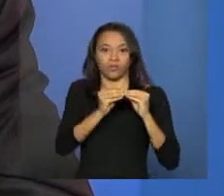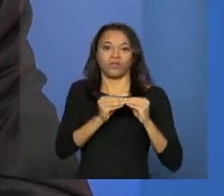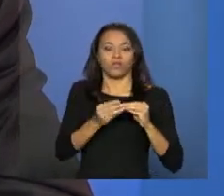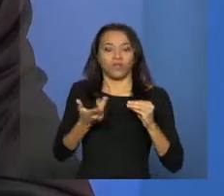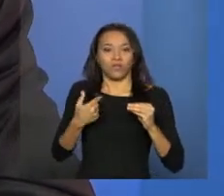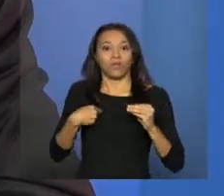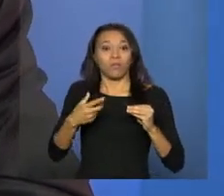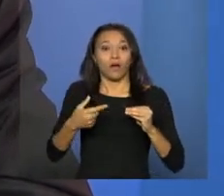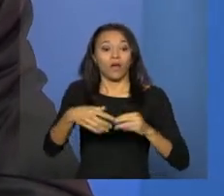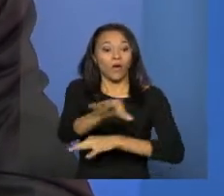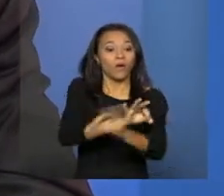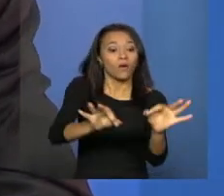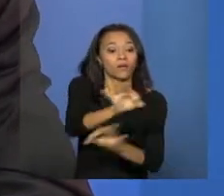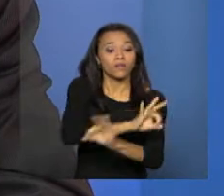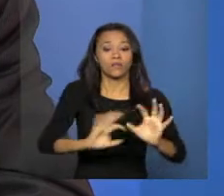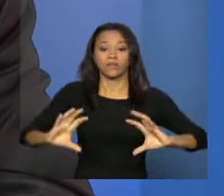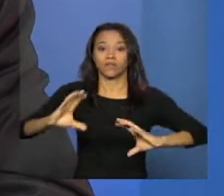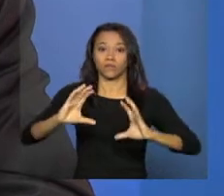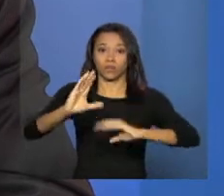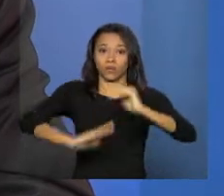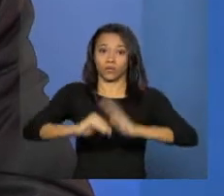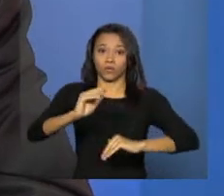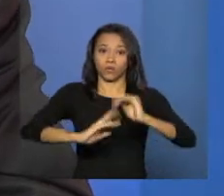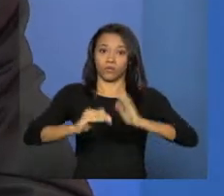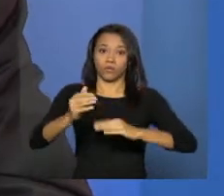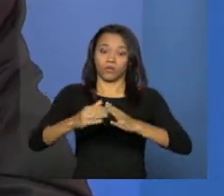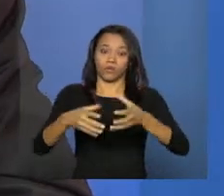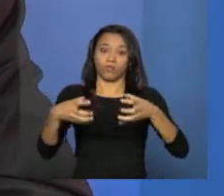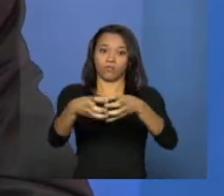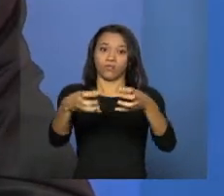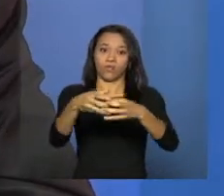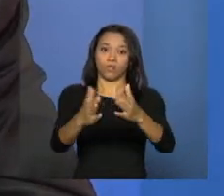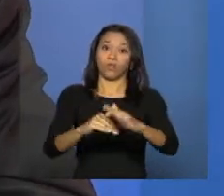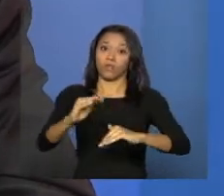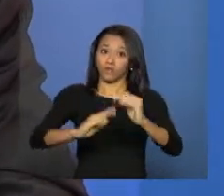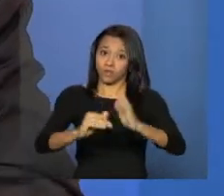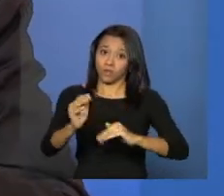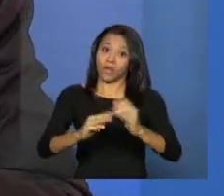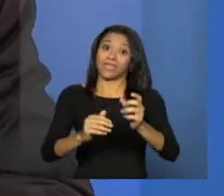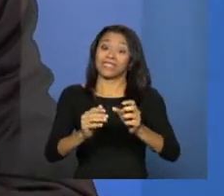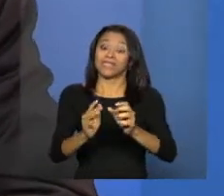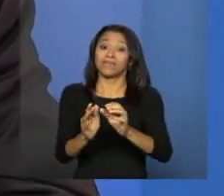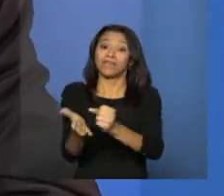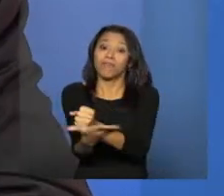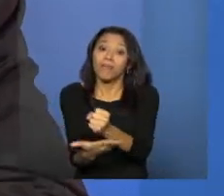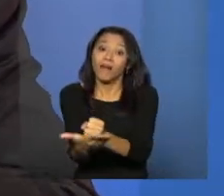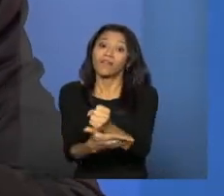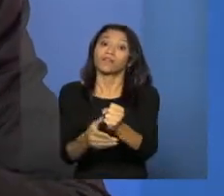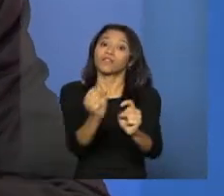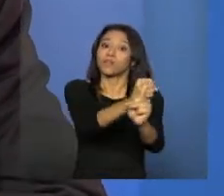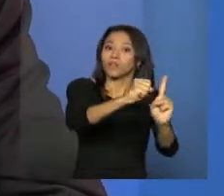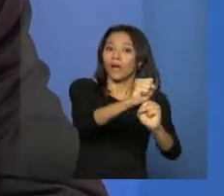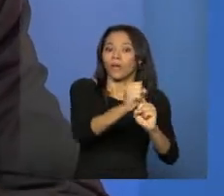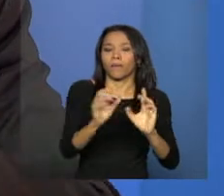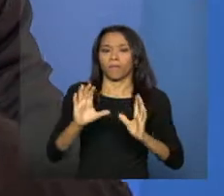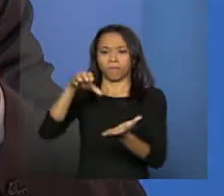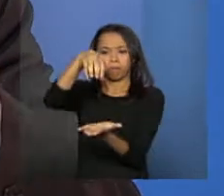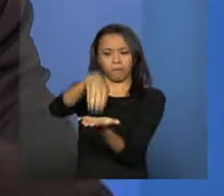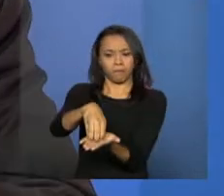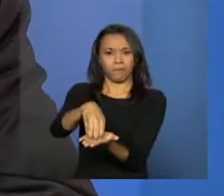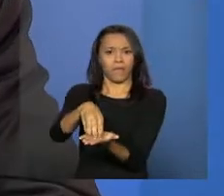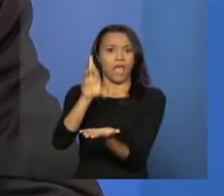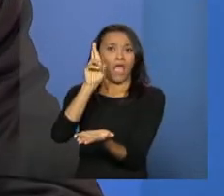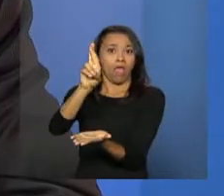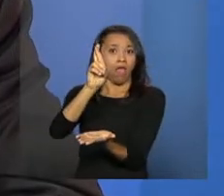equipes de referência da proteção social básica e da proteção social especial. Equipes de referência são aquelas constituídas por